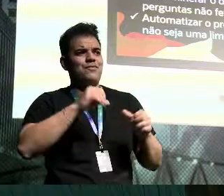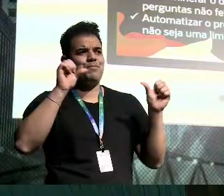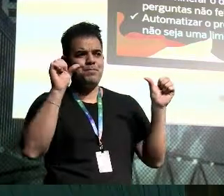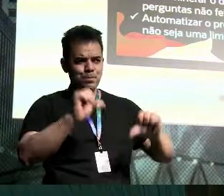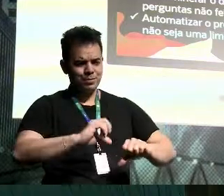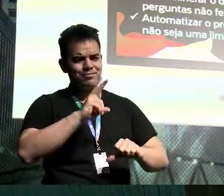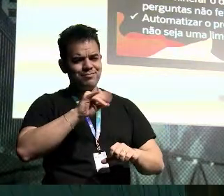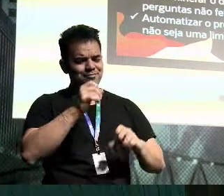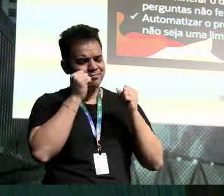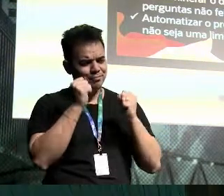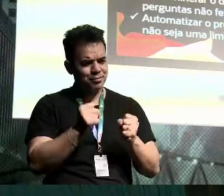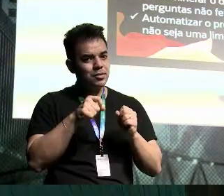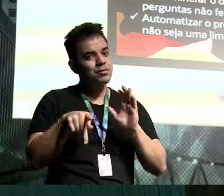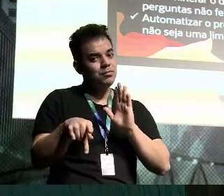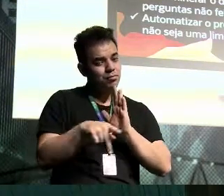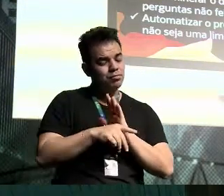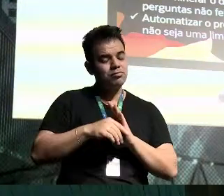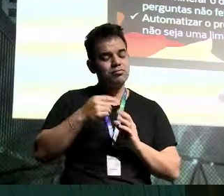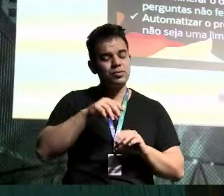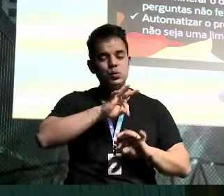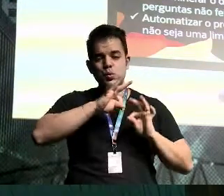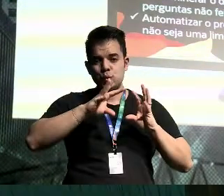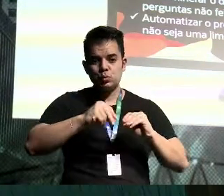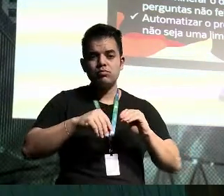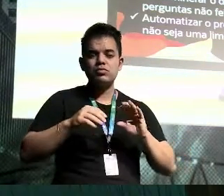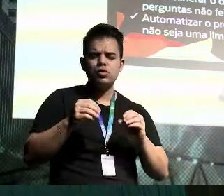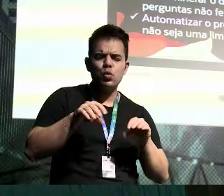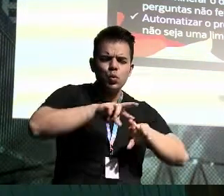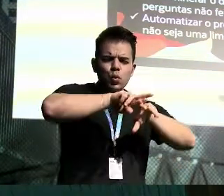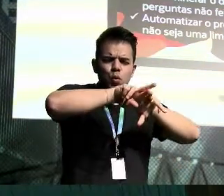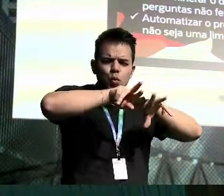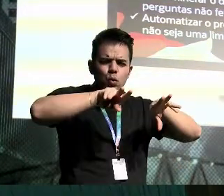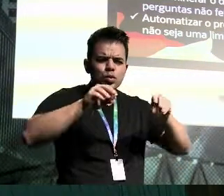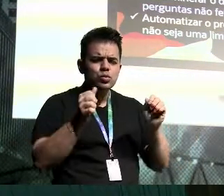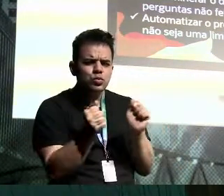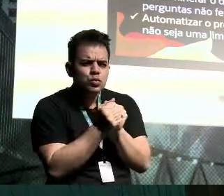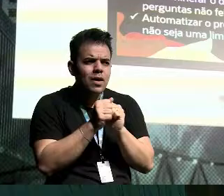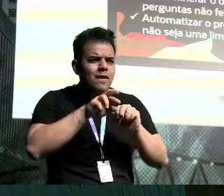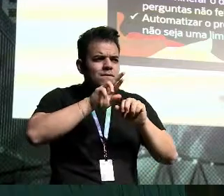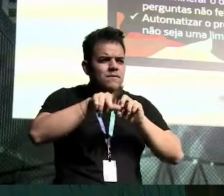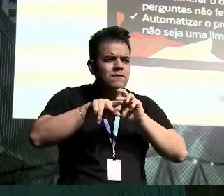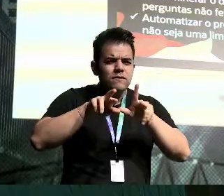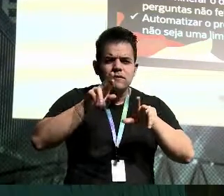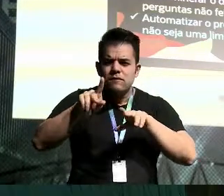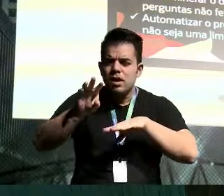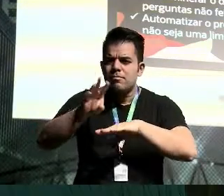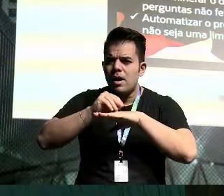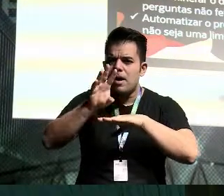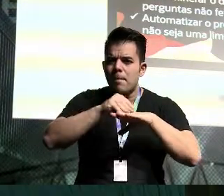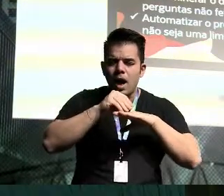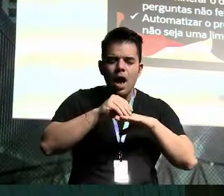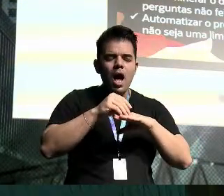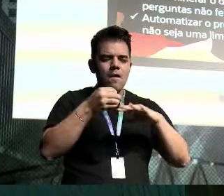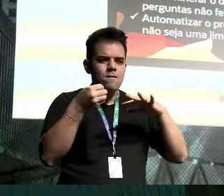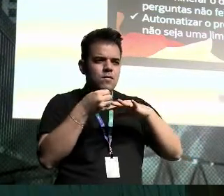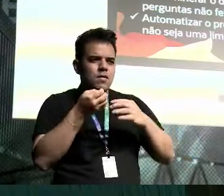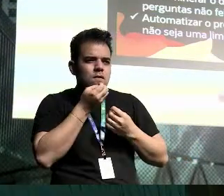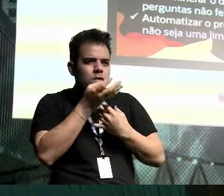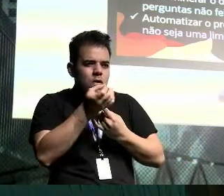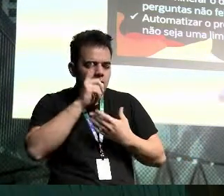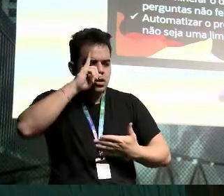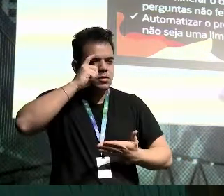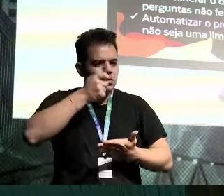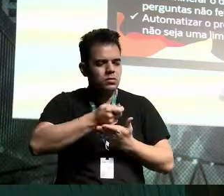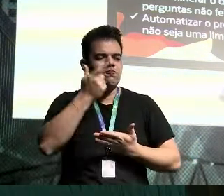Por isso que está aí o Hibertormation. Para você juntar coisas que você hoje não tinha condições de fazê-lo para tomar a sua decisão de forma mais